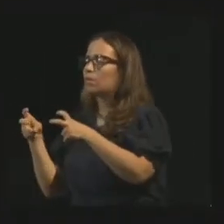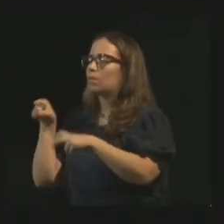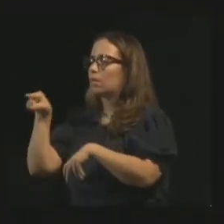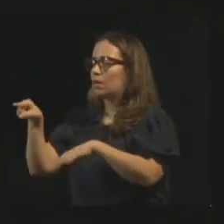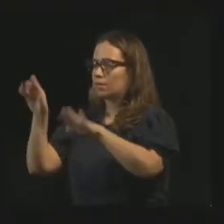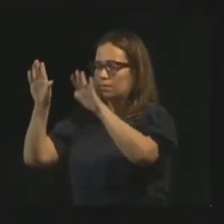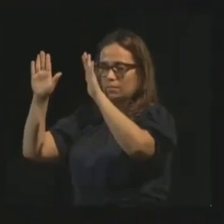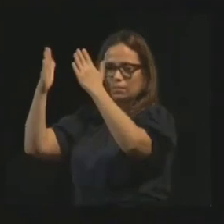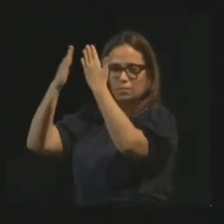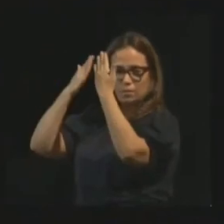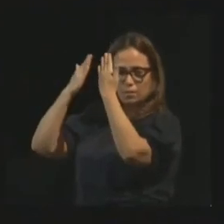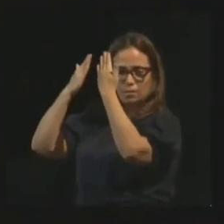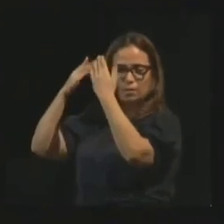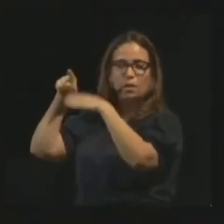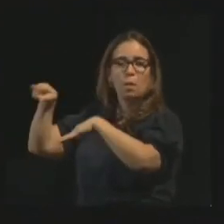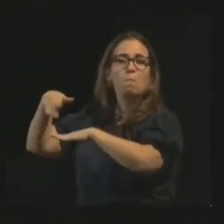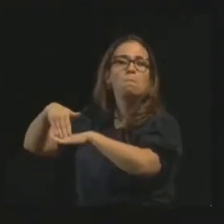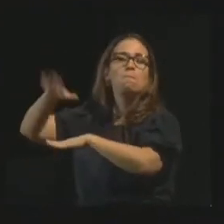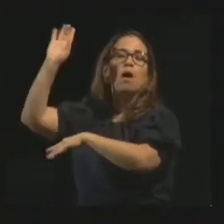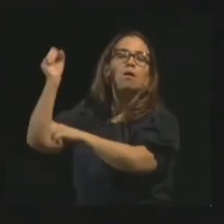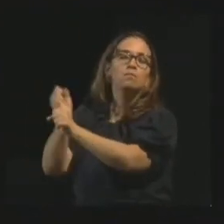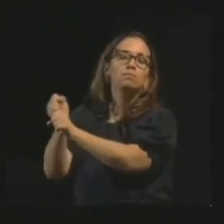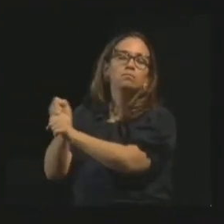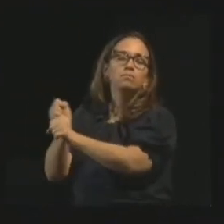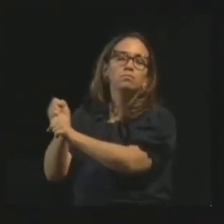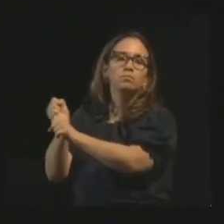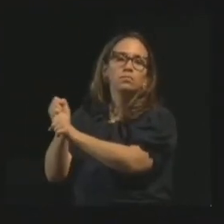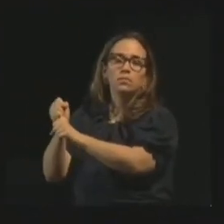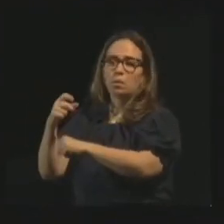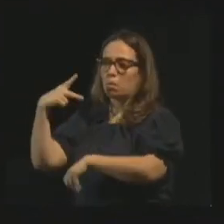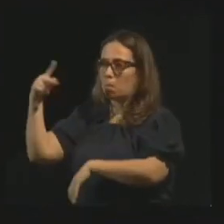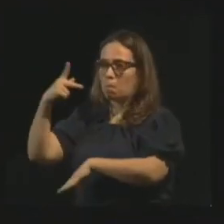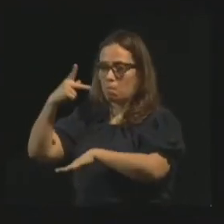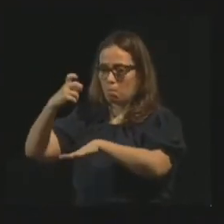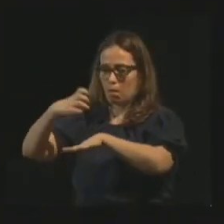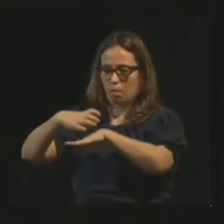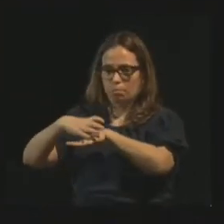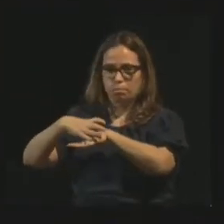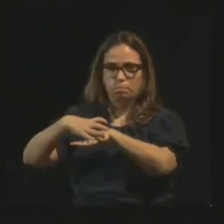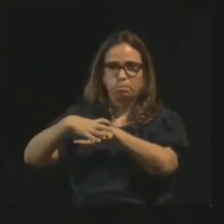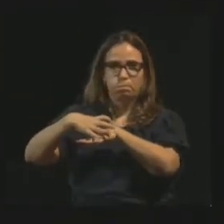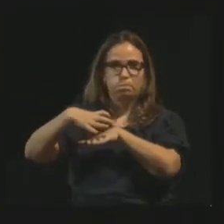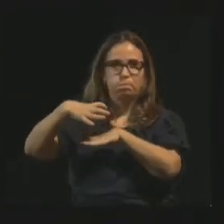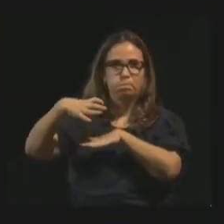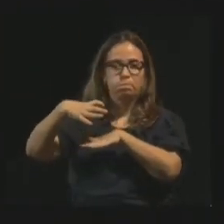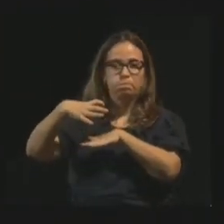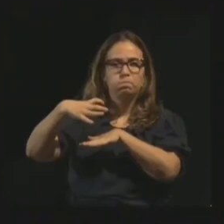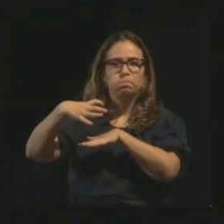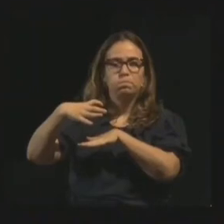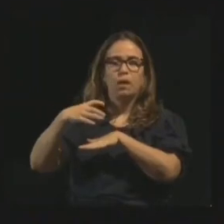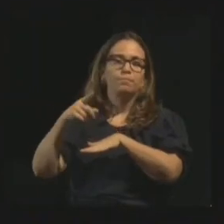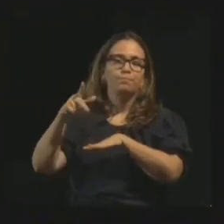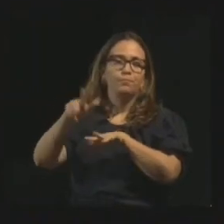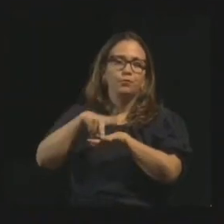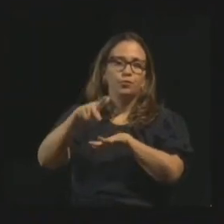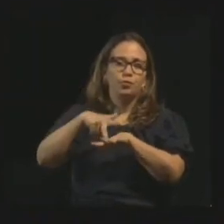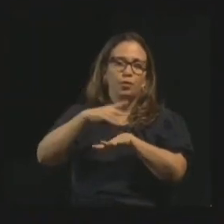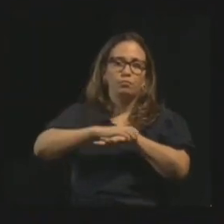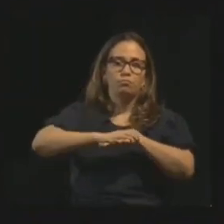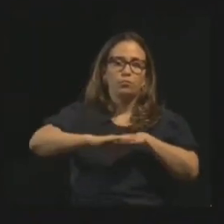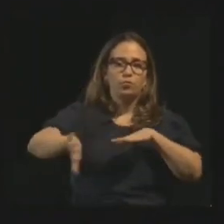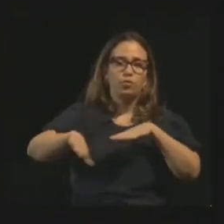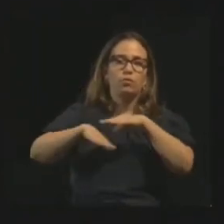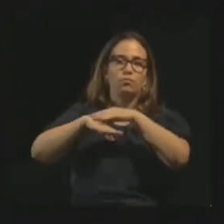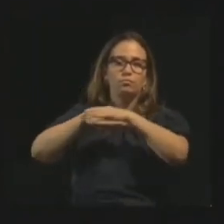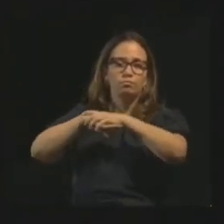passe, uma médium, a mais antiga, ela estava com os pés inchados. E aí, ela tirou os chinelos naquele dia